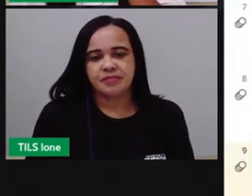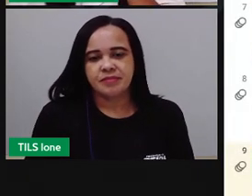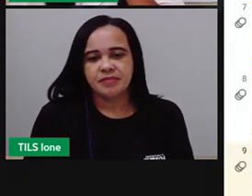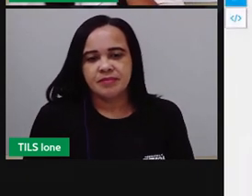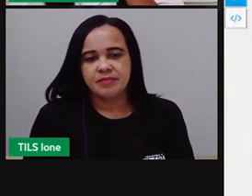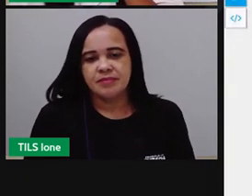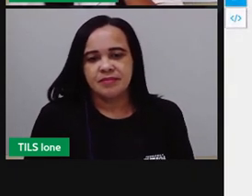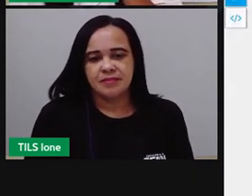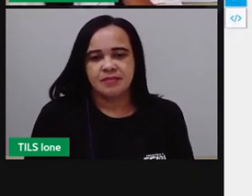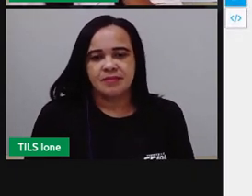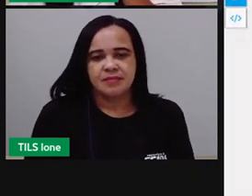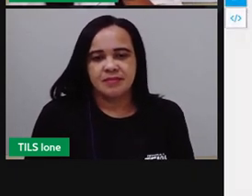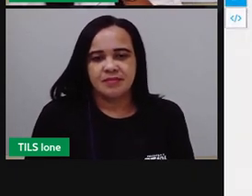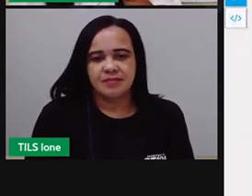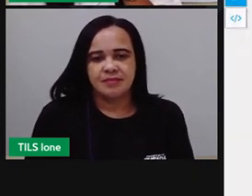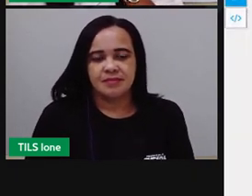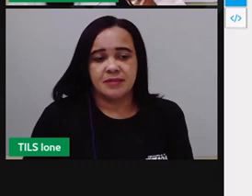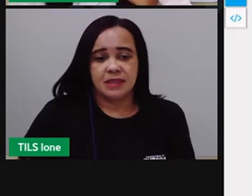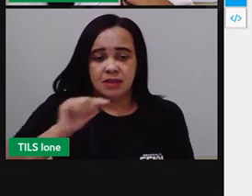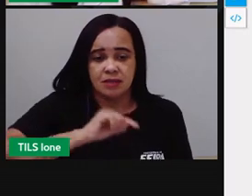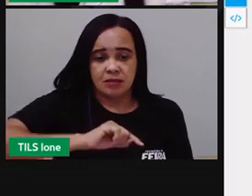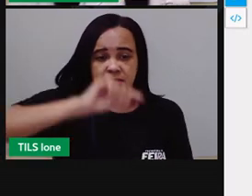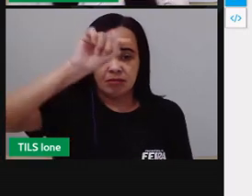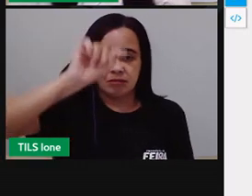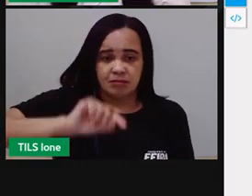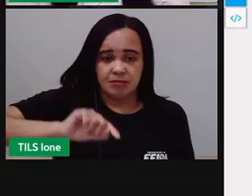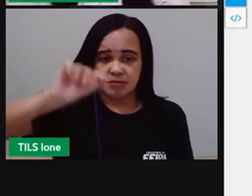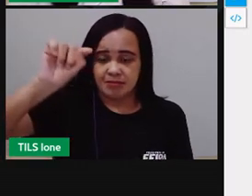ele está aqui nesse link